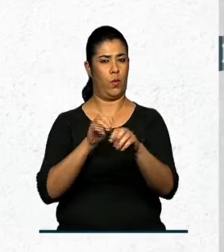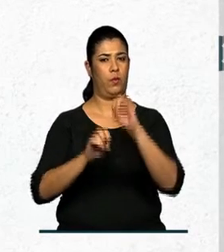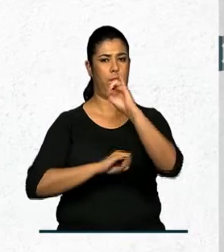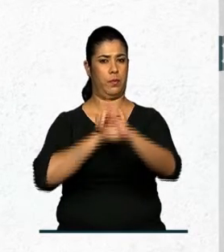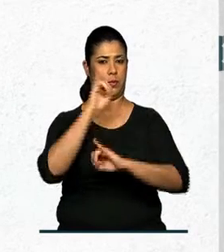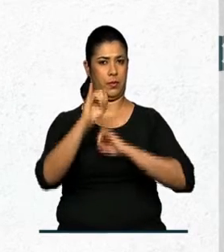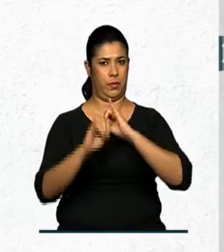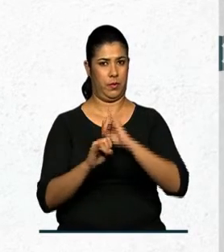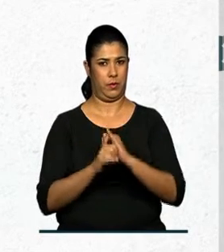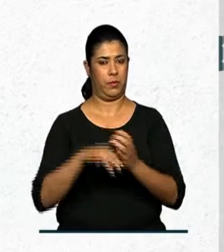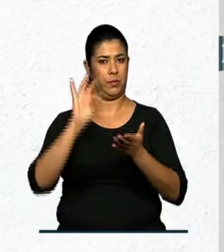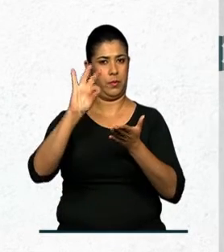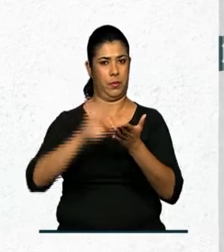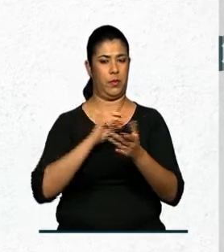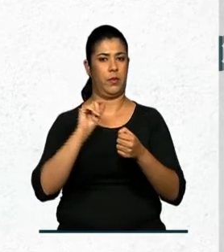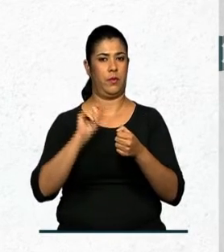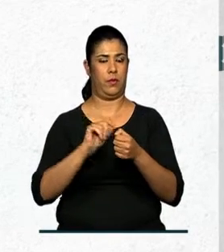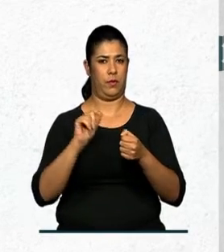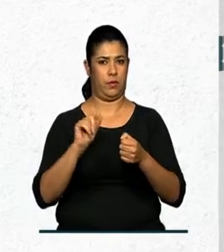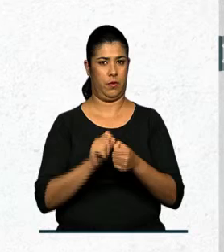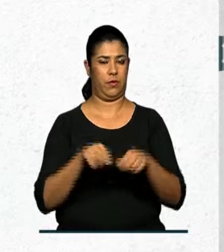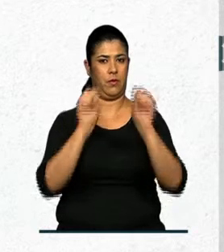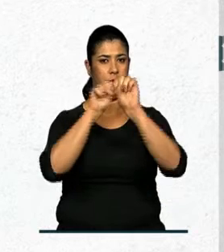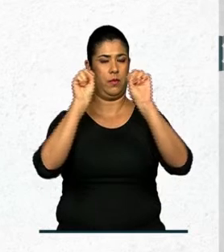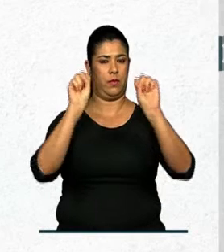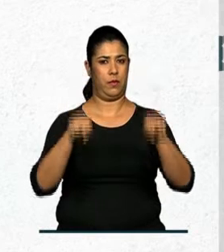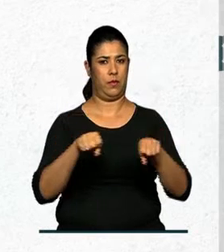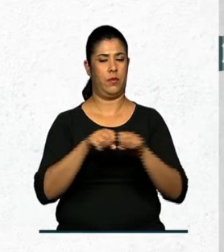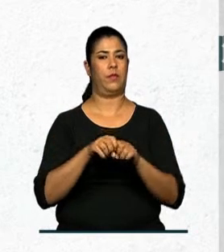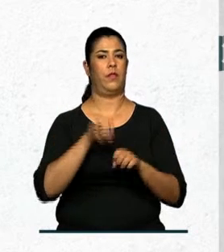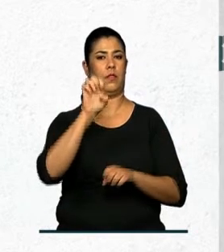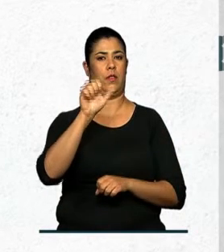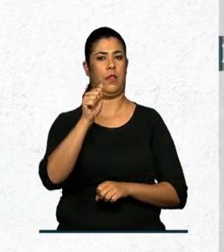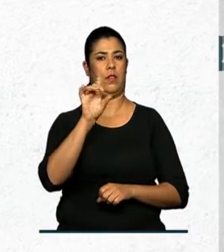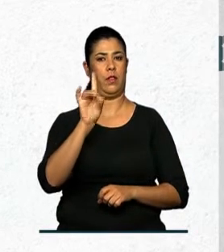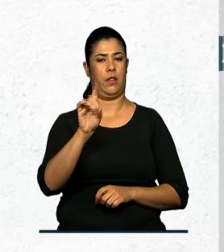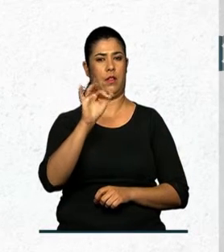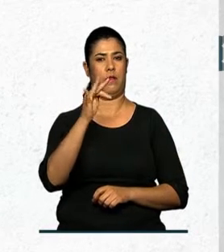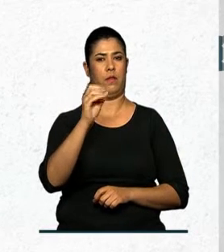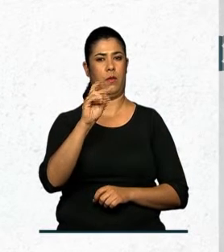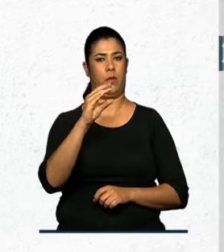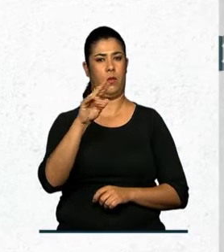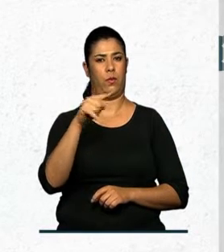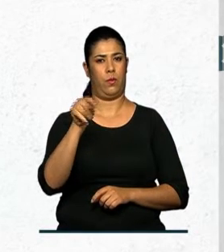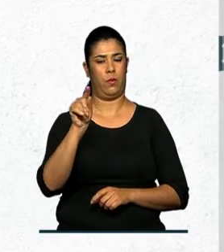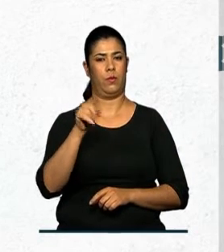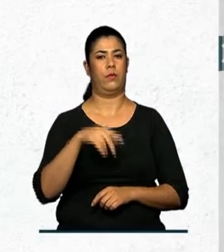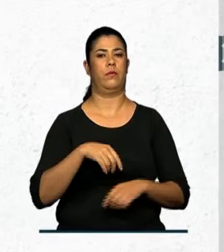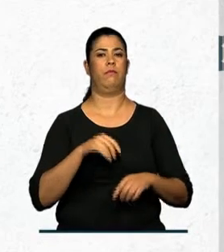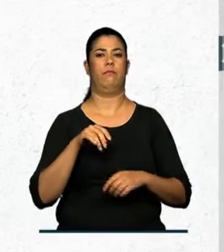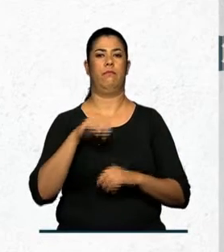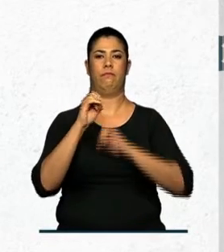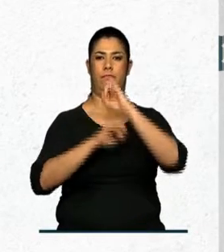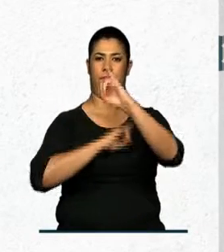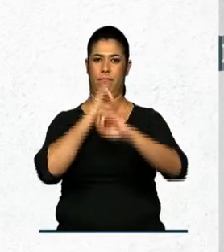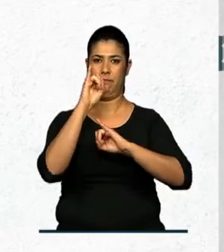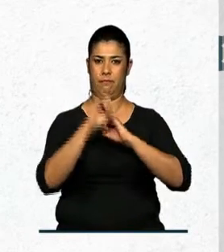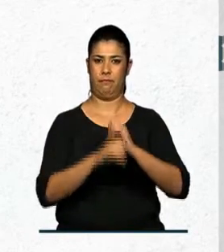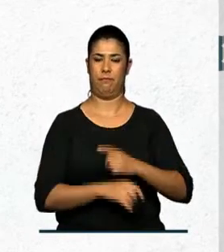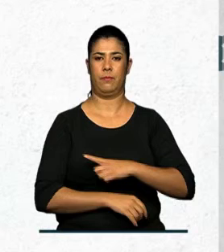internet. As inscrições podem ser feitas no site de educação à distância da Fiocruz. O endereço é ead